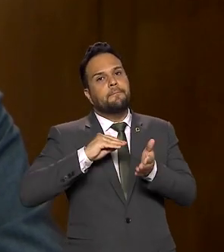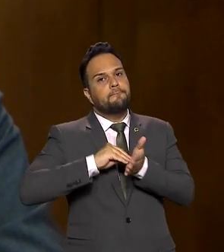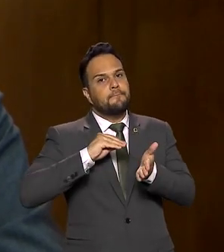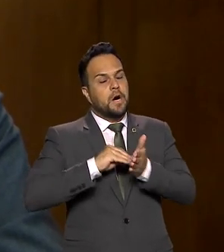antiético.